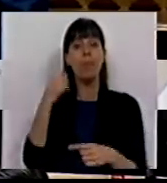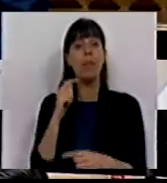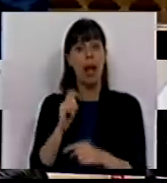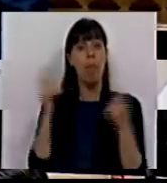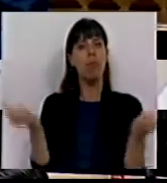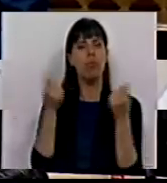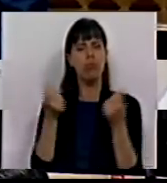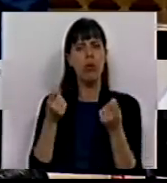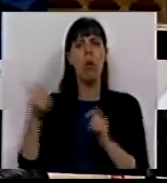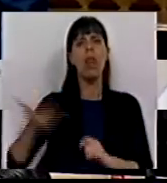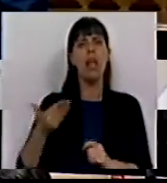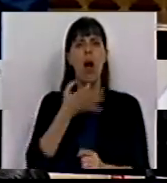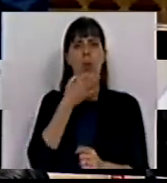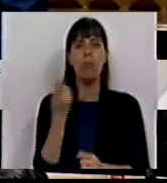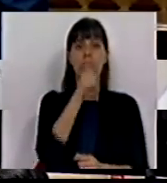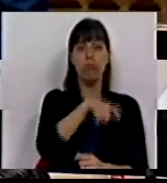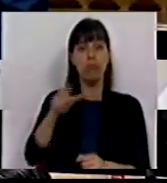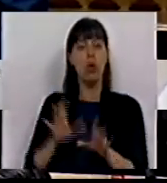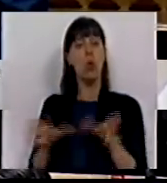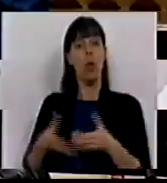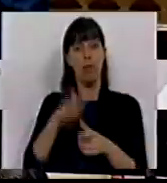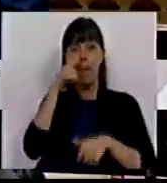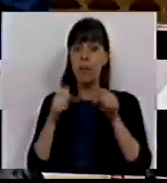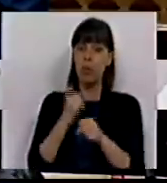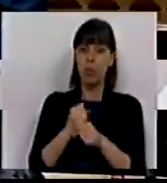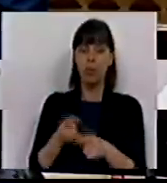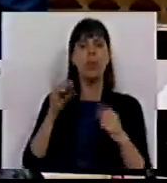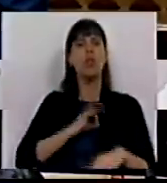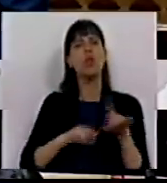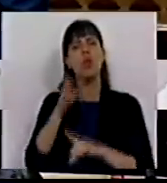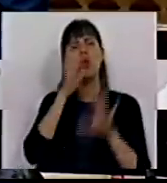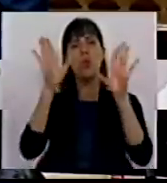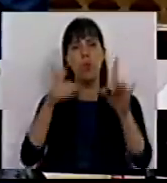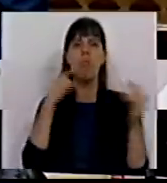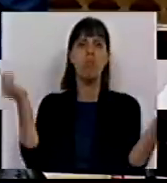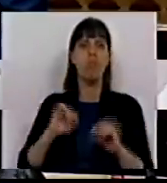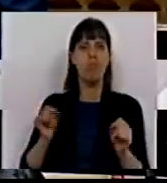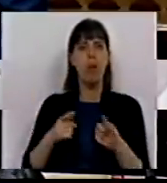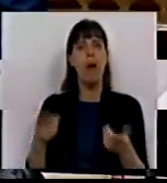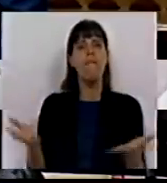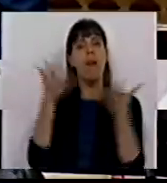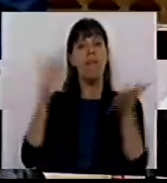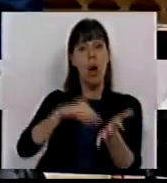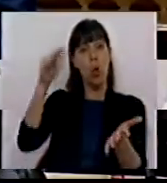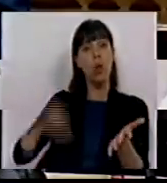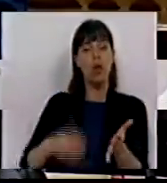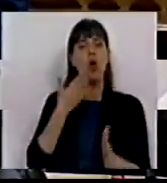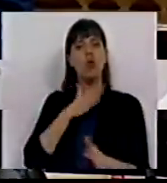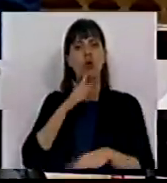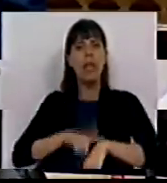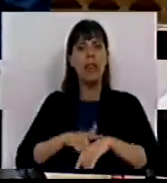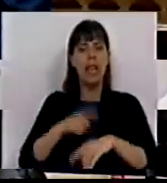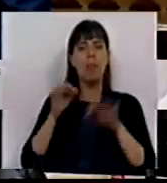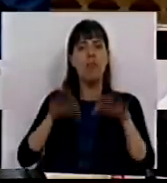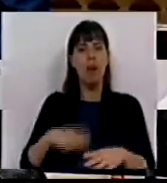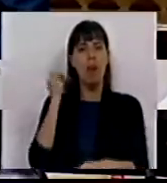A promoção do exercício dos direitos individuais e coletivos dos trabalhadores. Senhores Deputados, não é possível incentivar a contratação temporária e